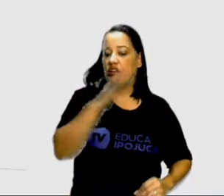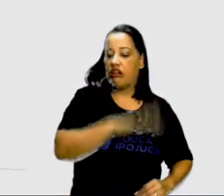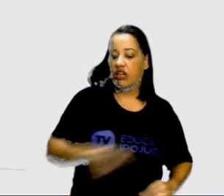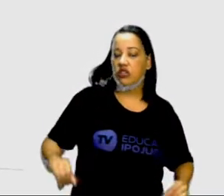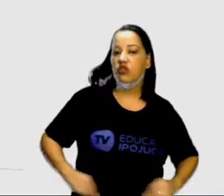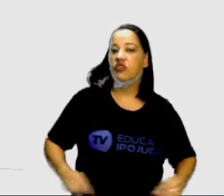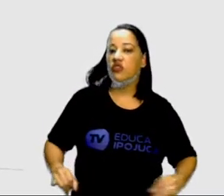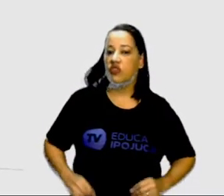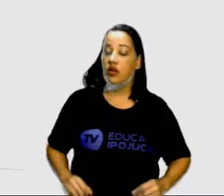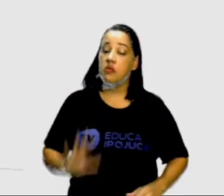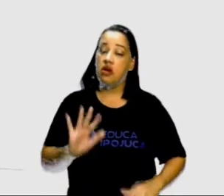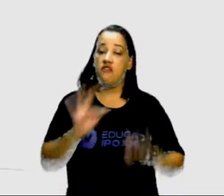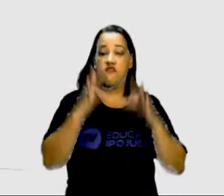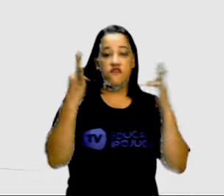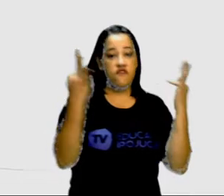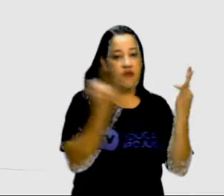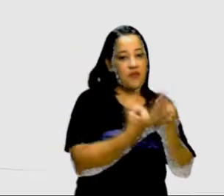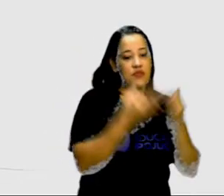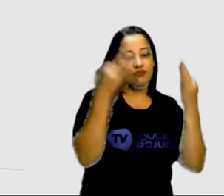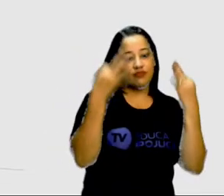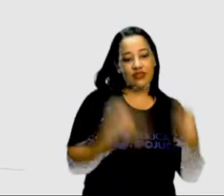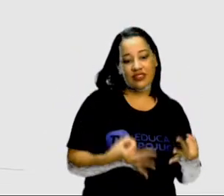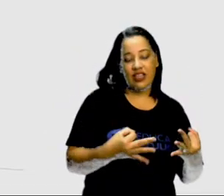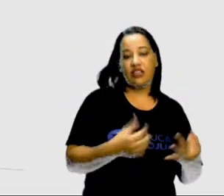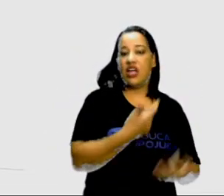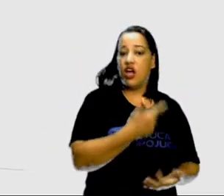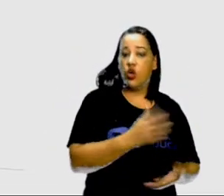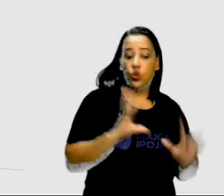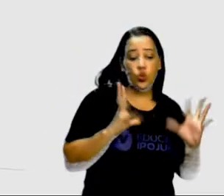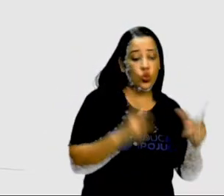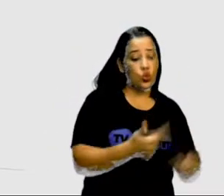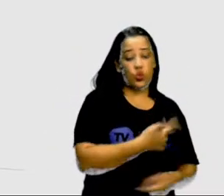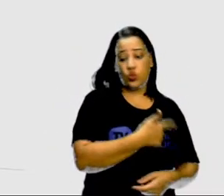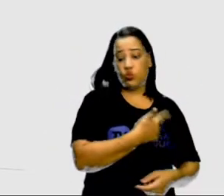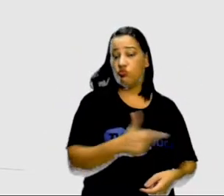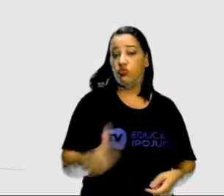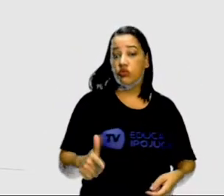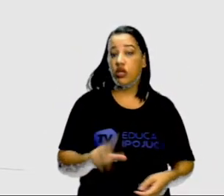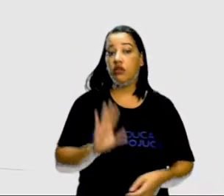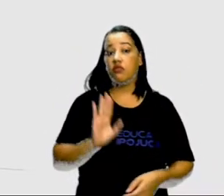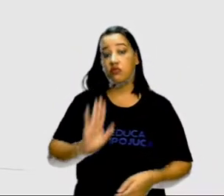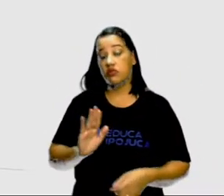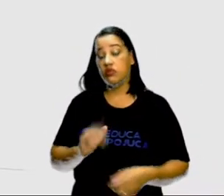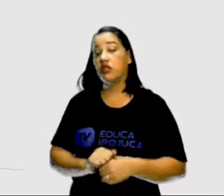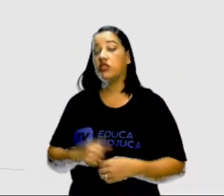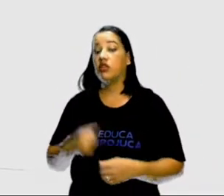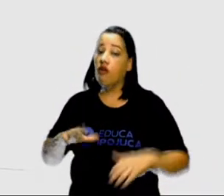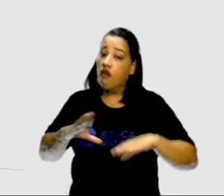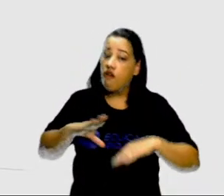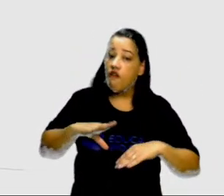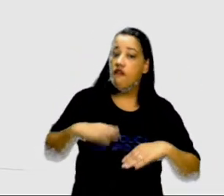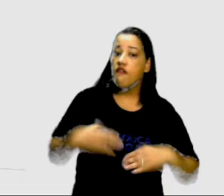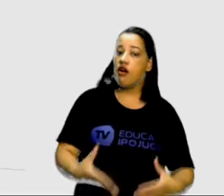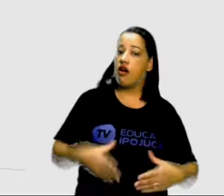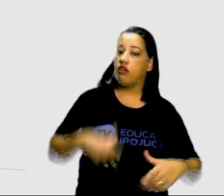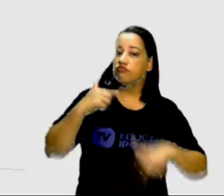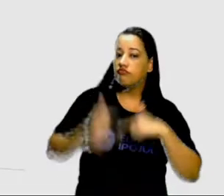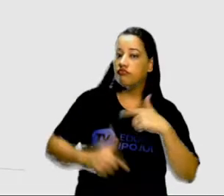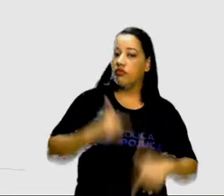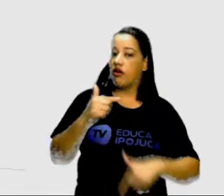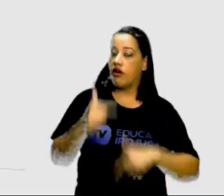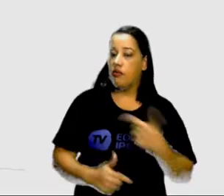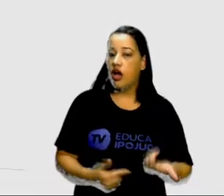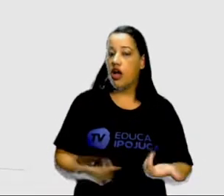digna Sem ter o que sempre quis Me formei do trabalho Da coragem fiscá-lo Para ser